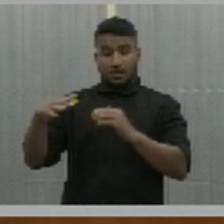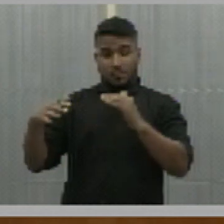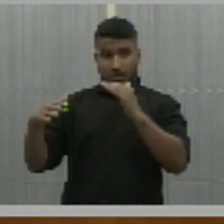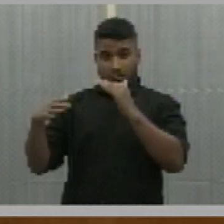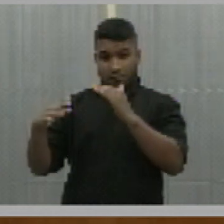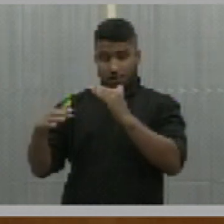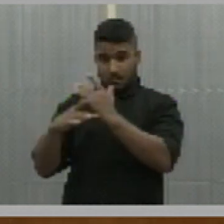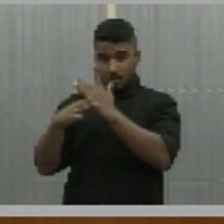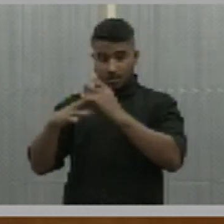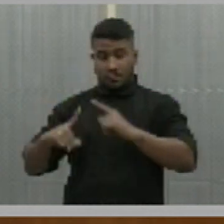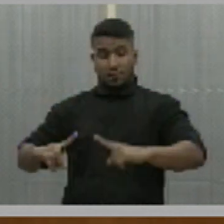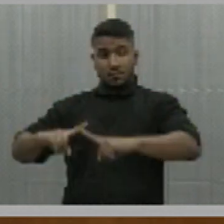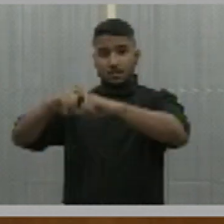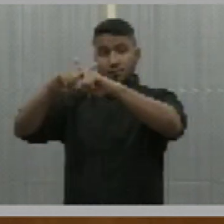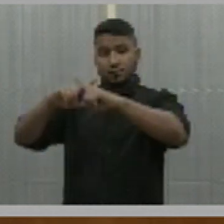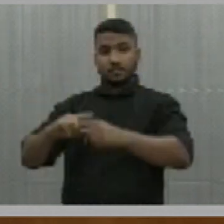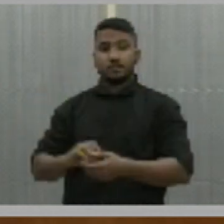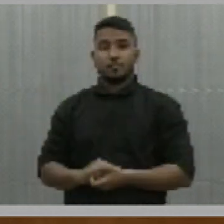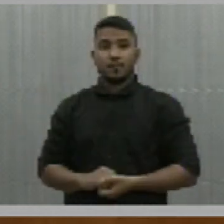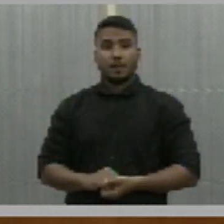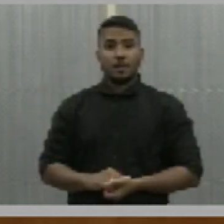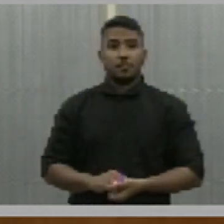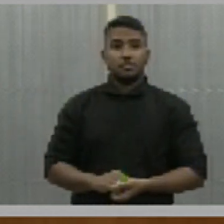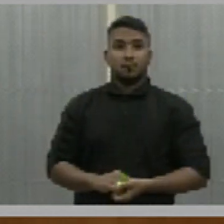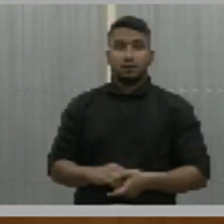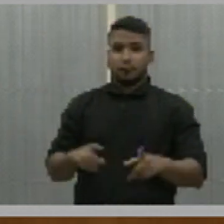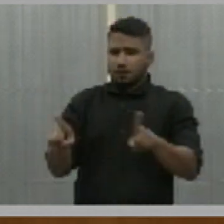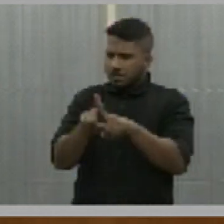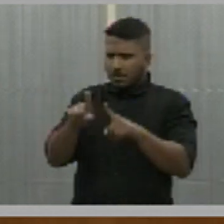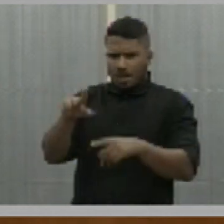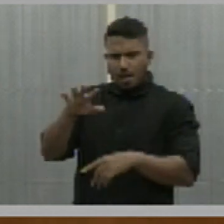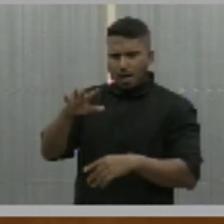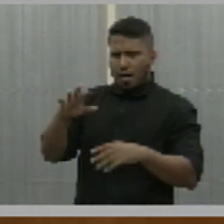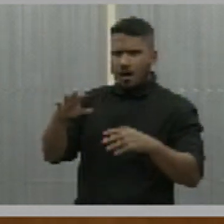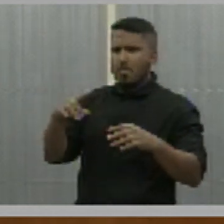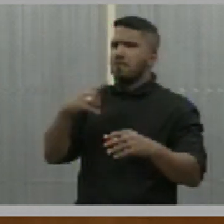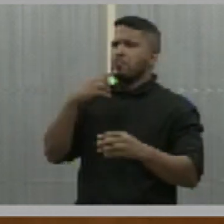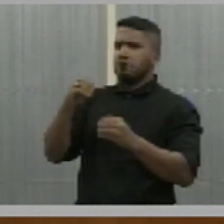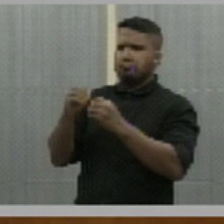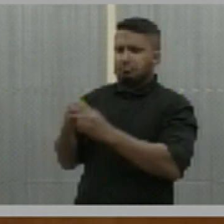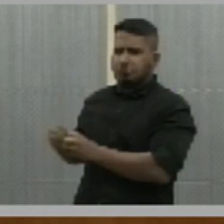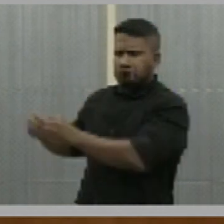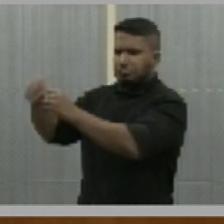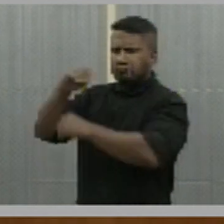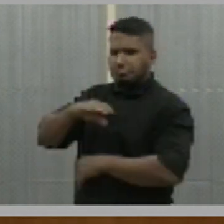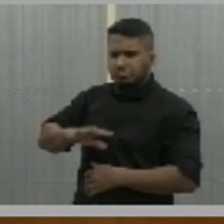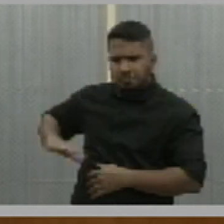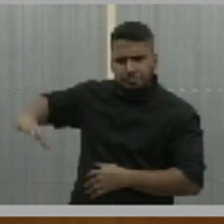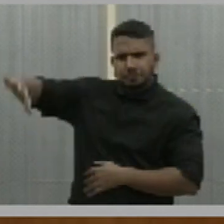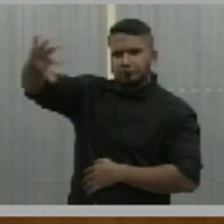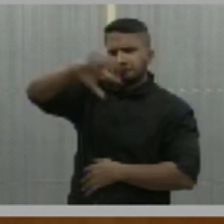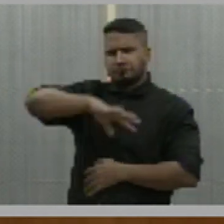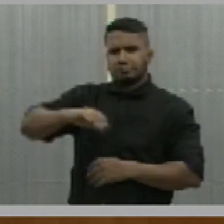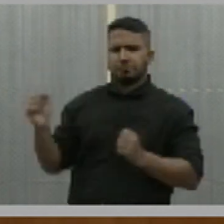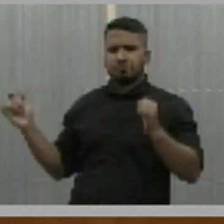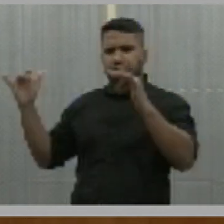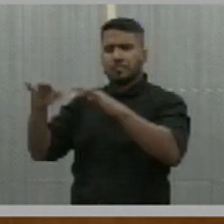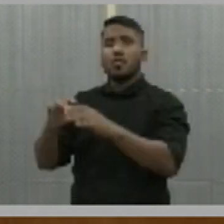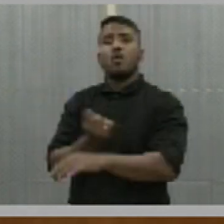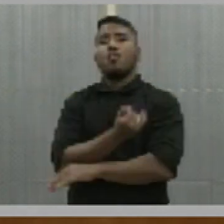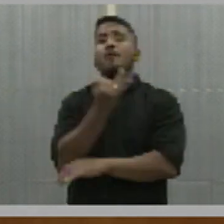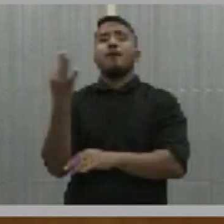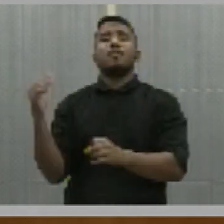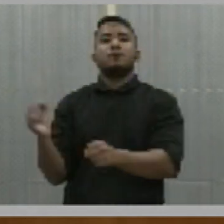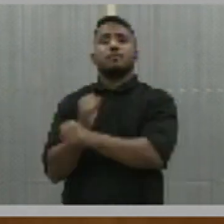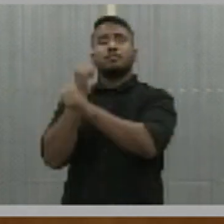e, por que não dizer, de todo o território dos Carnaubais e até do norte do Piauí. O custo total da obra está